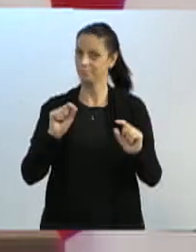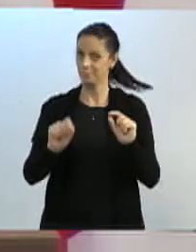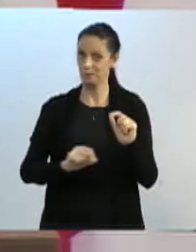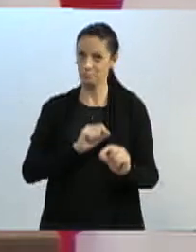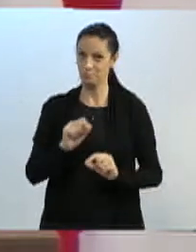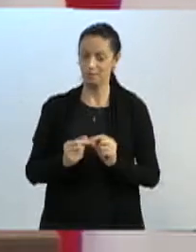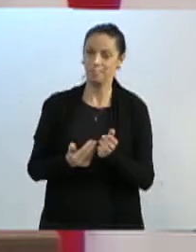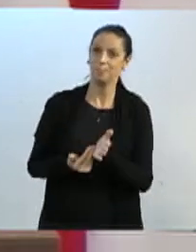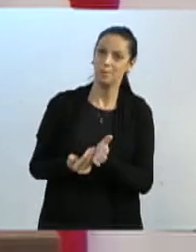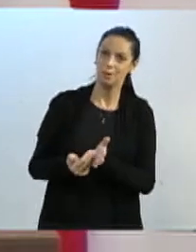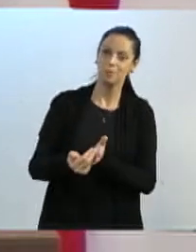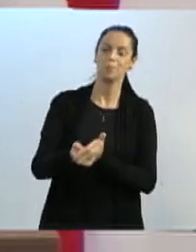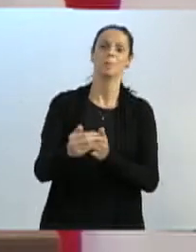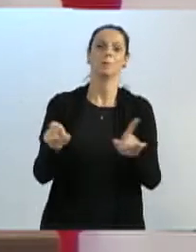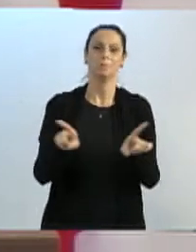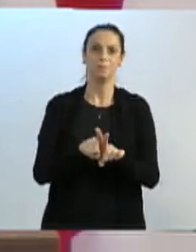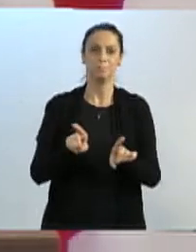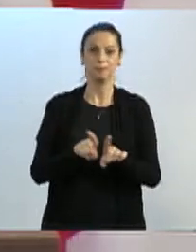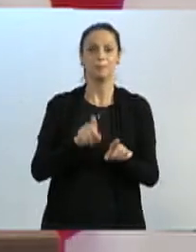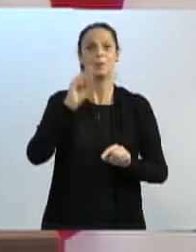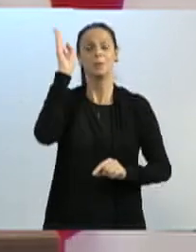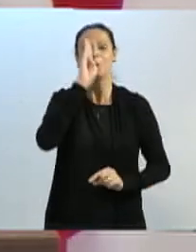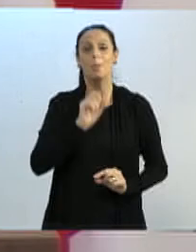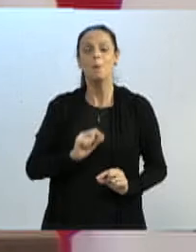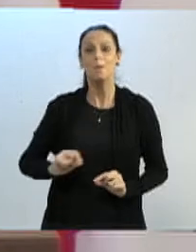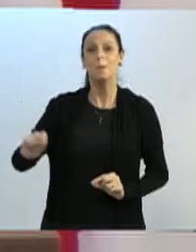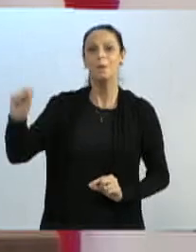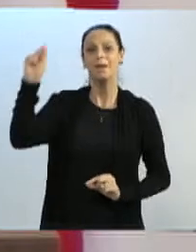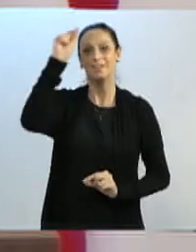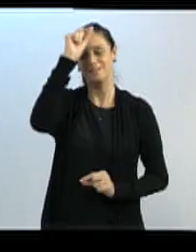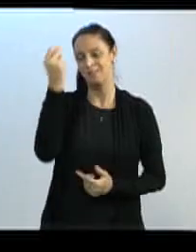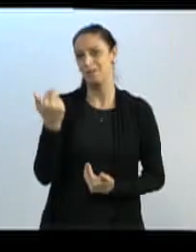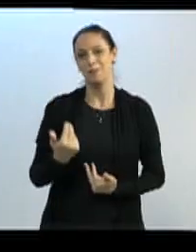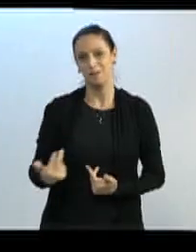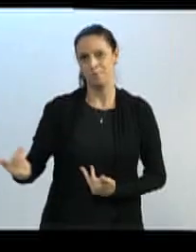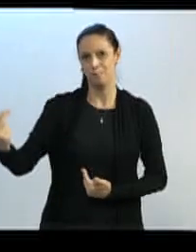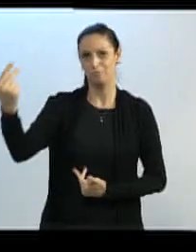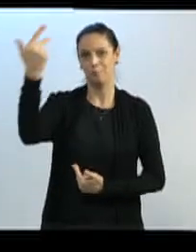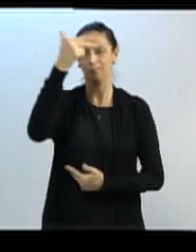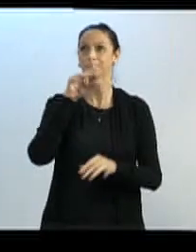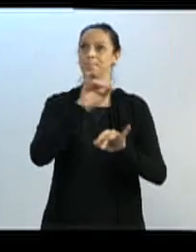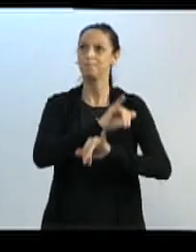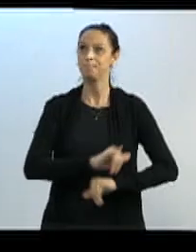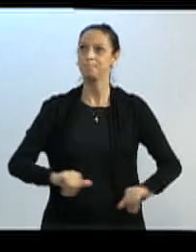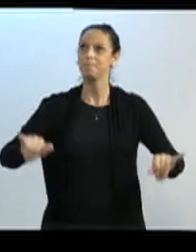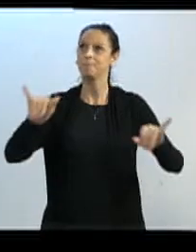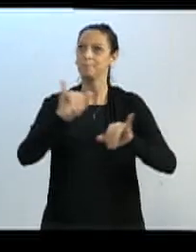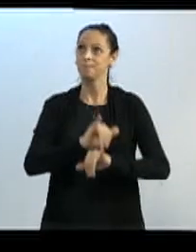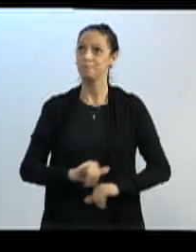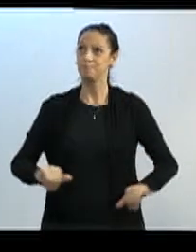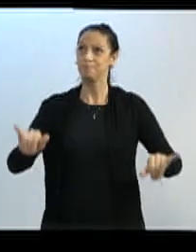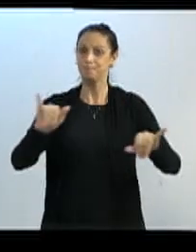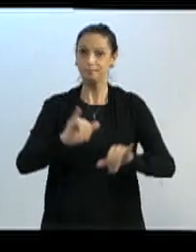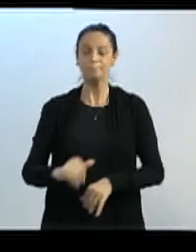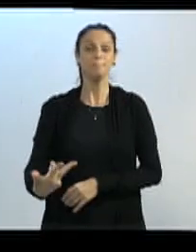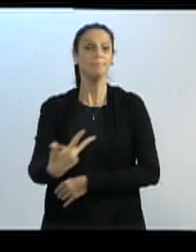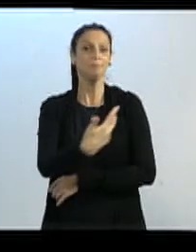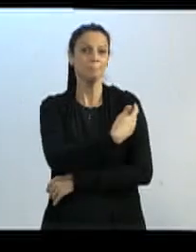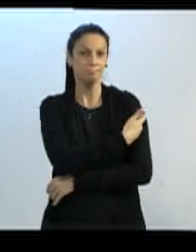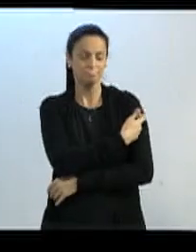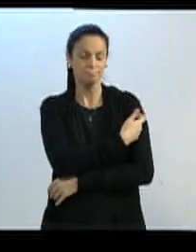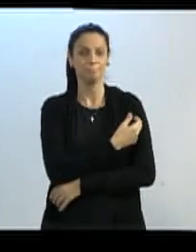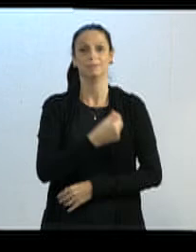começamos, assim como o Brasil todo, a campanha nacional de imunização de H1N1.